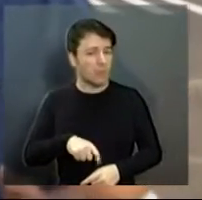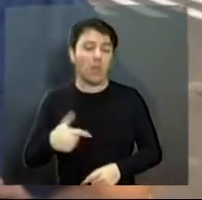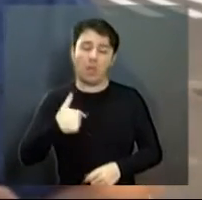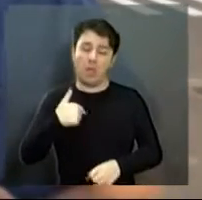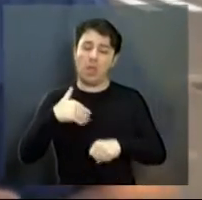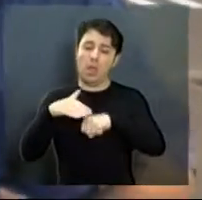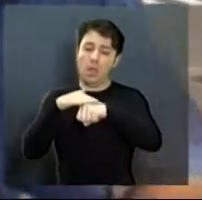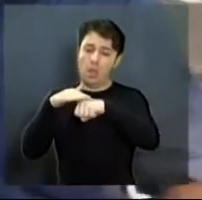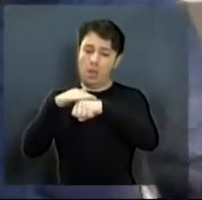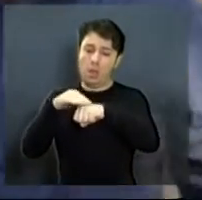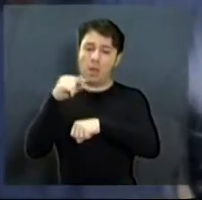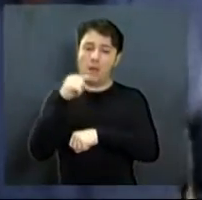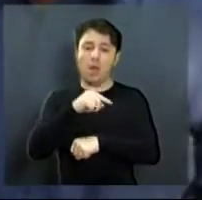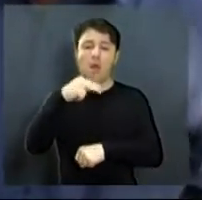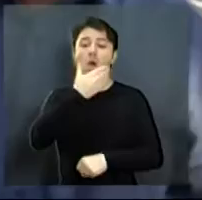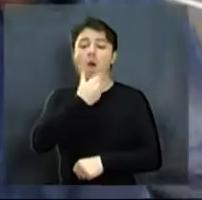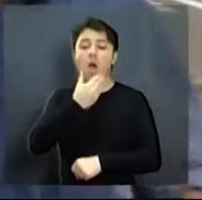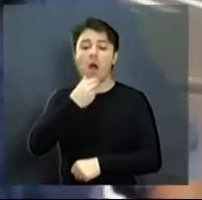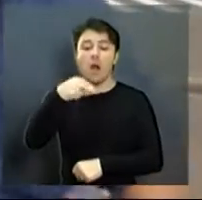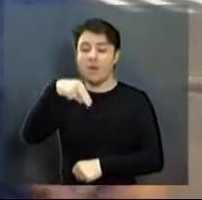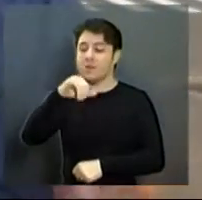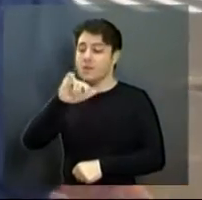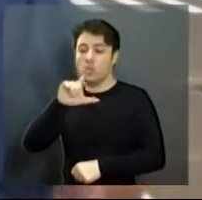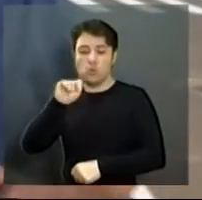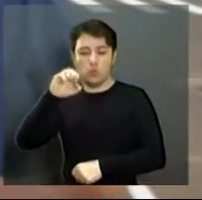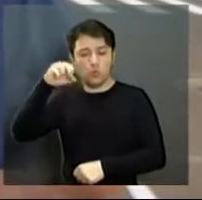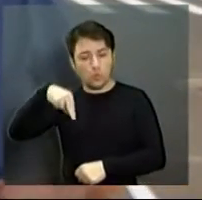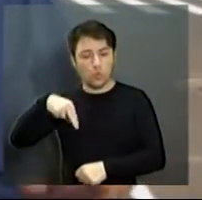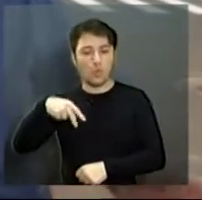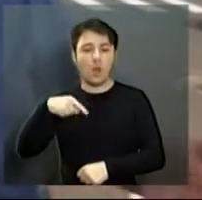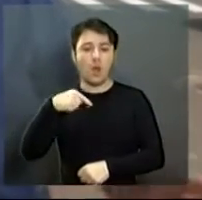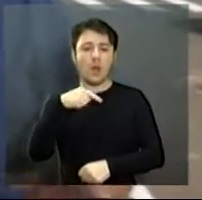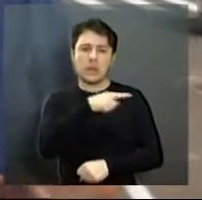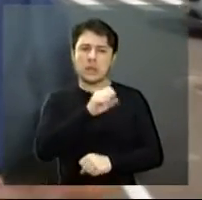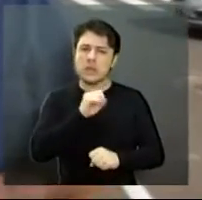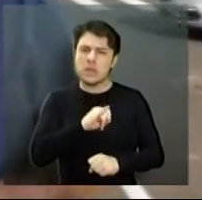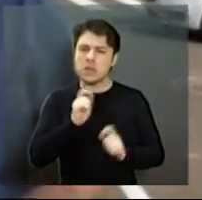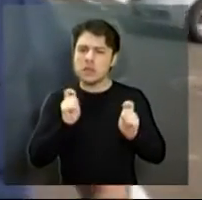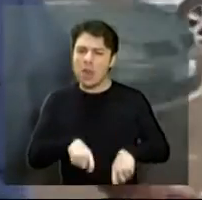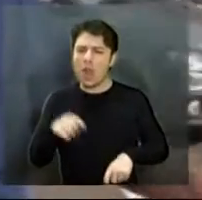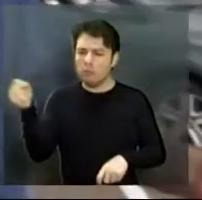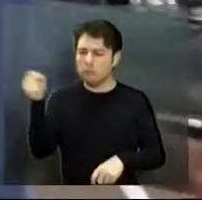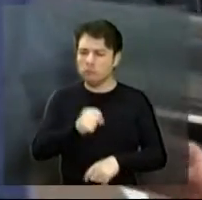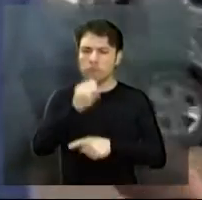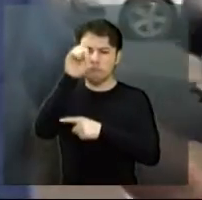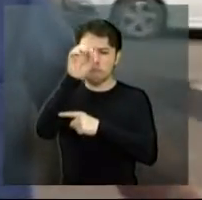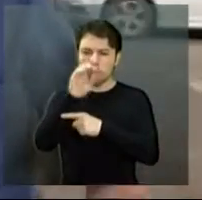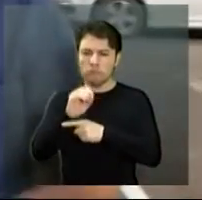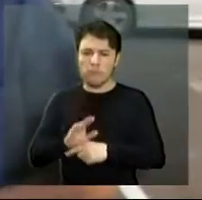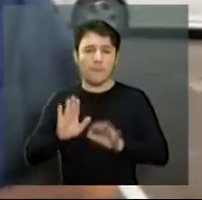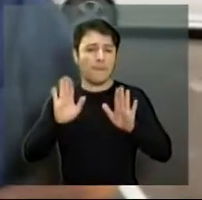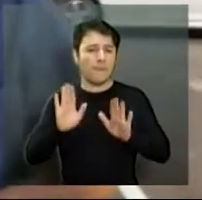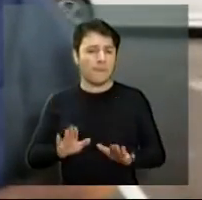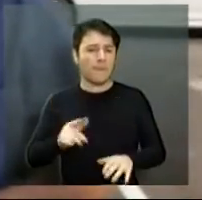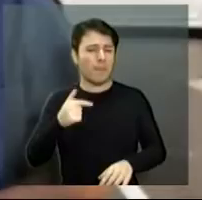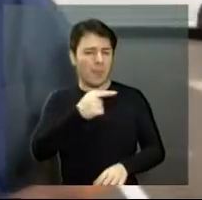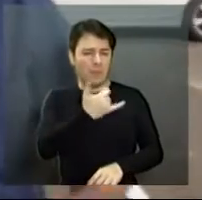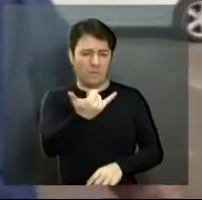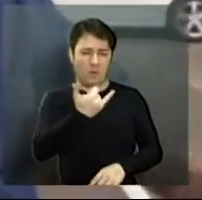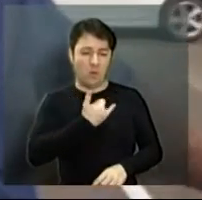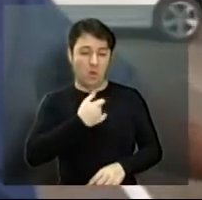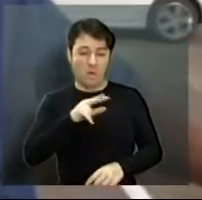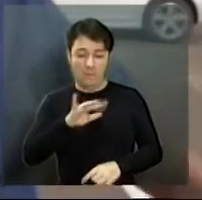Conversei com o Nilson Carneiro, a parte do sistema semafórico, que em estudo, mas me garantiu que essa semana